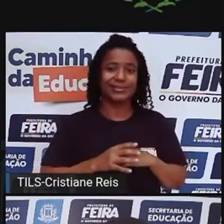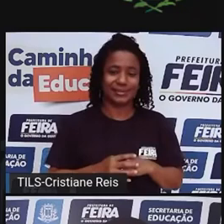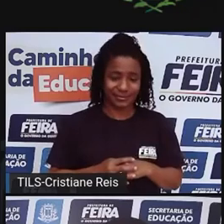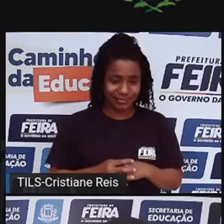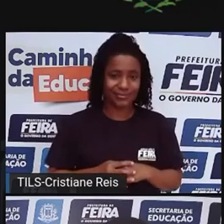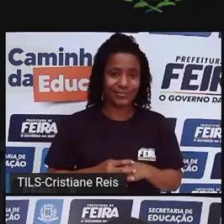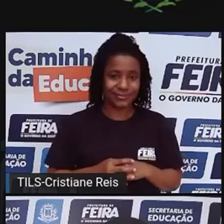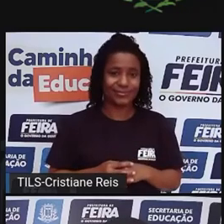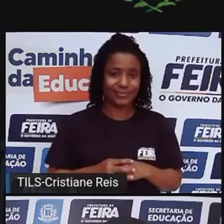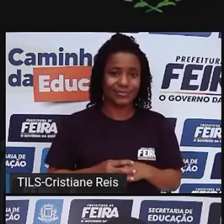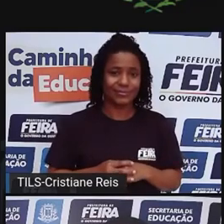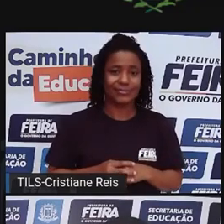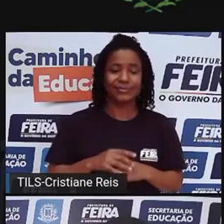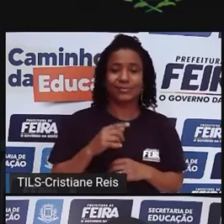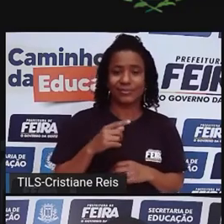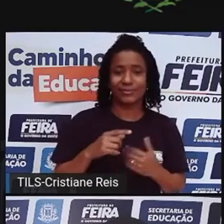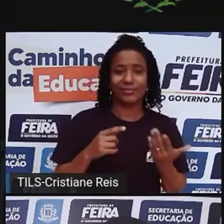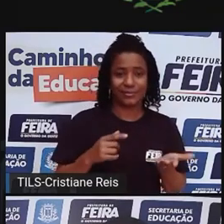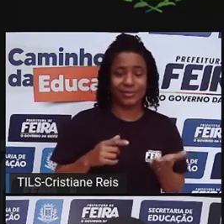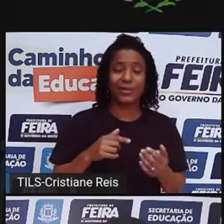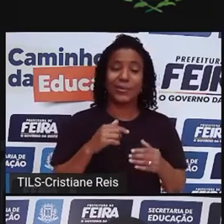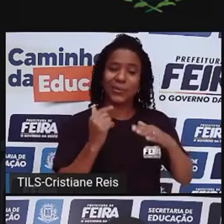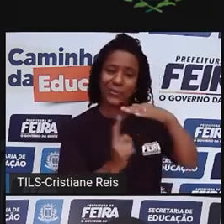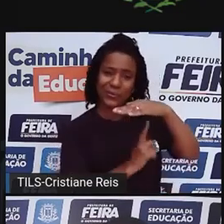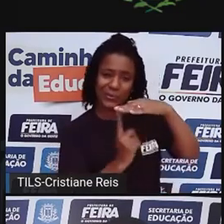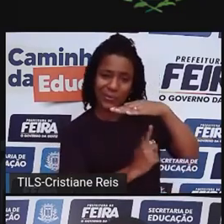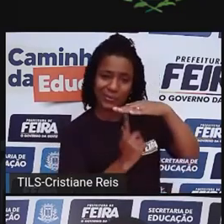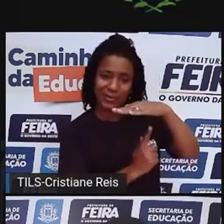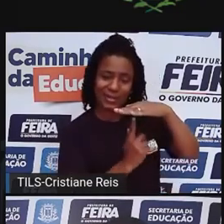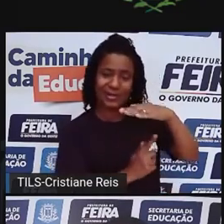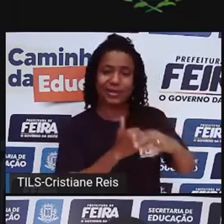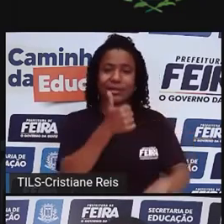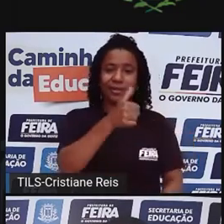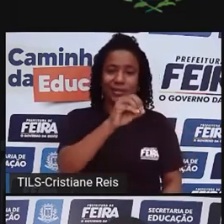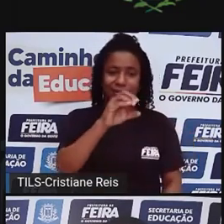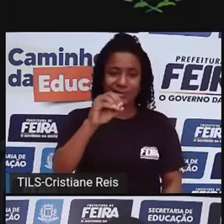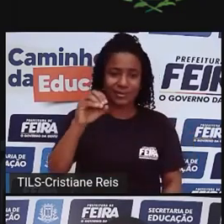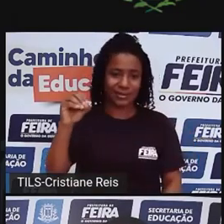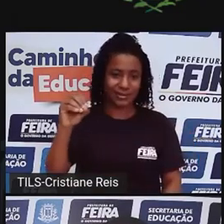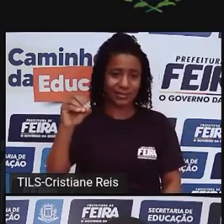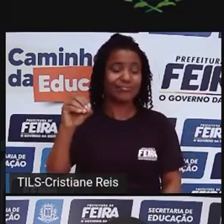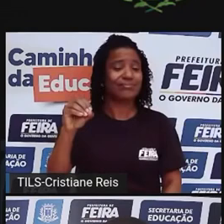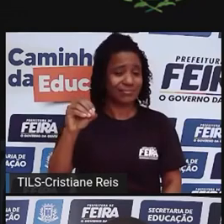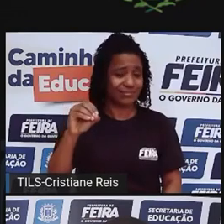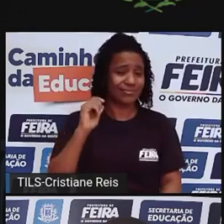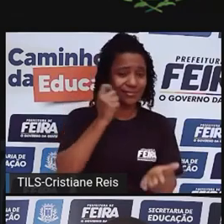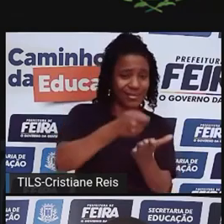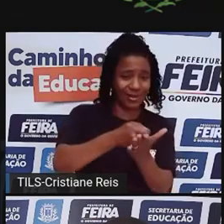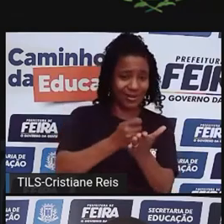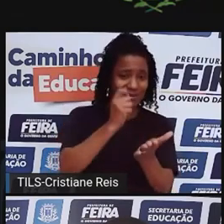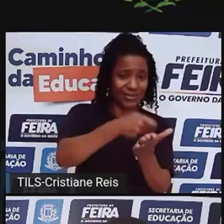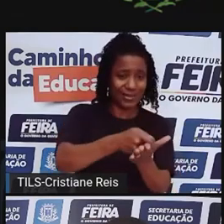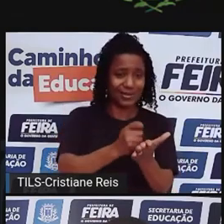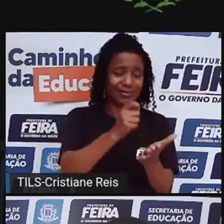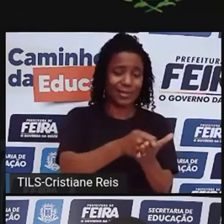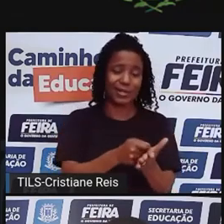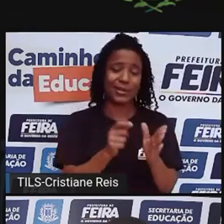com o gás a 100 reais você vai conseguir ter o gás todo mês na sua família. Saber que